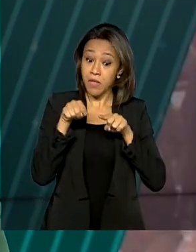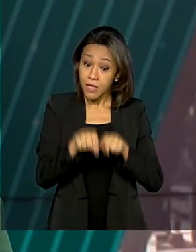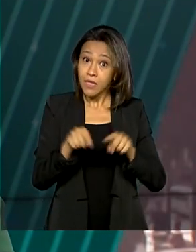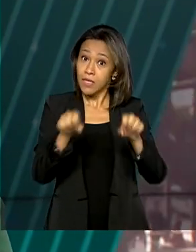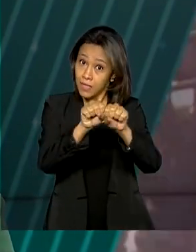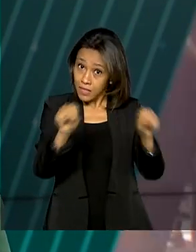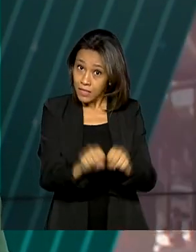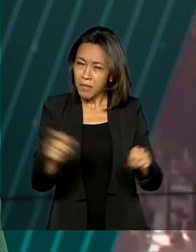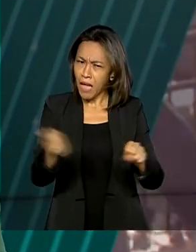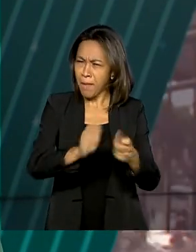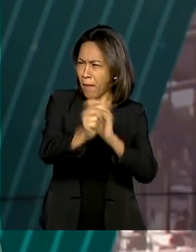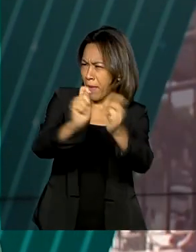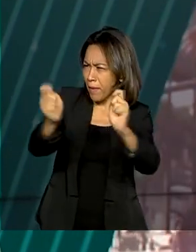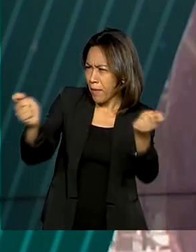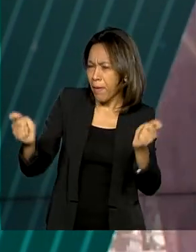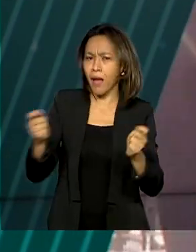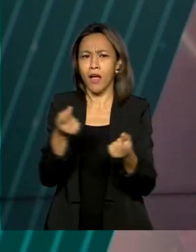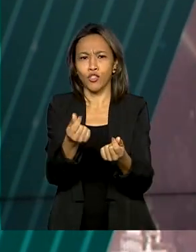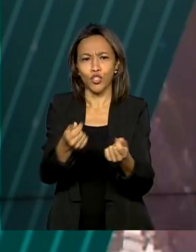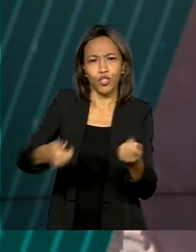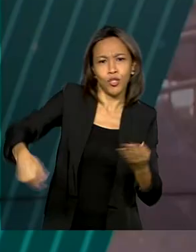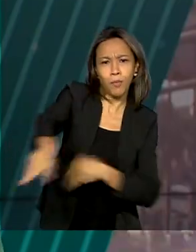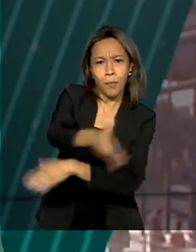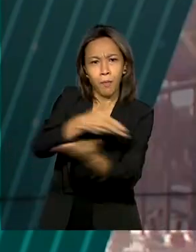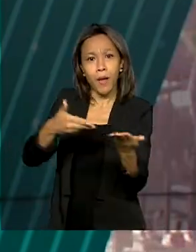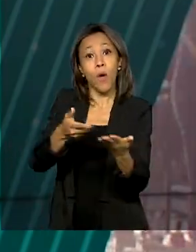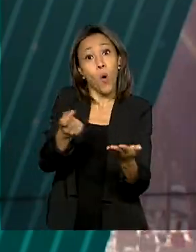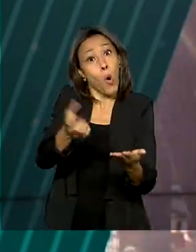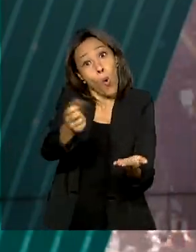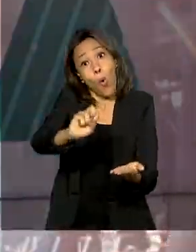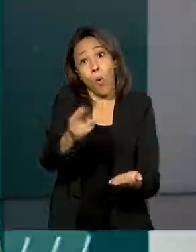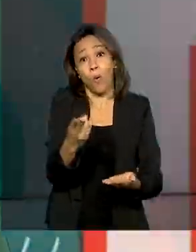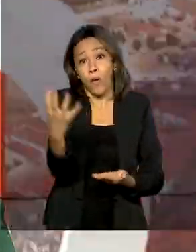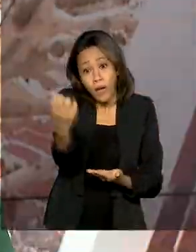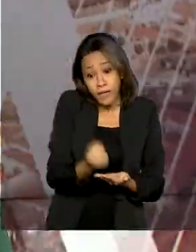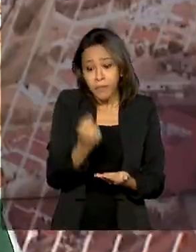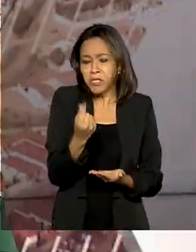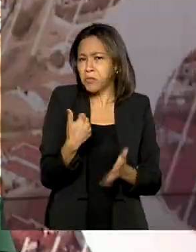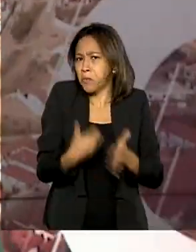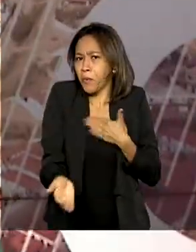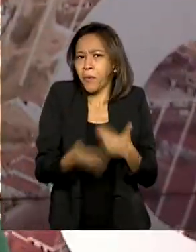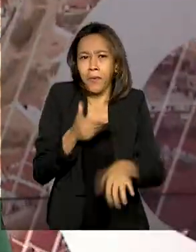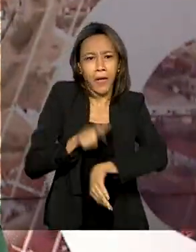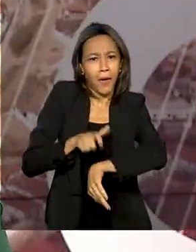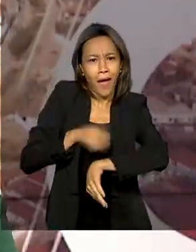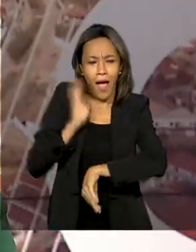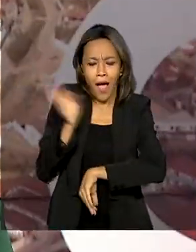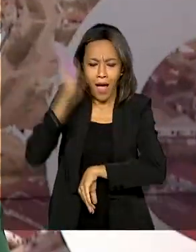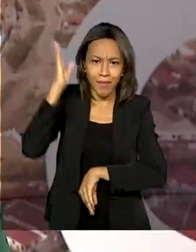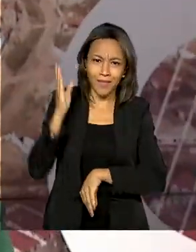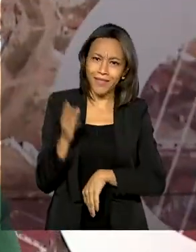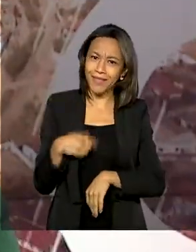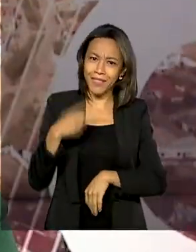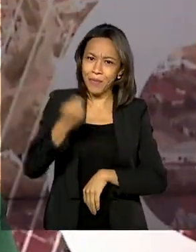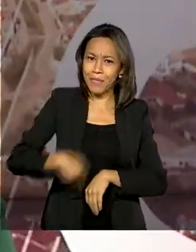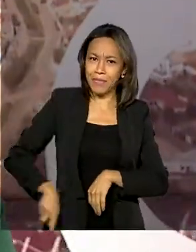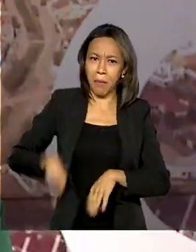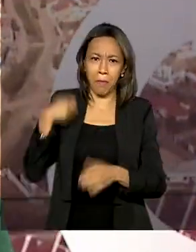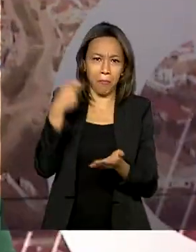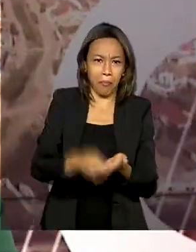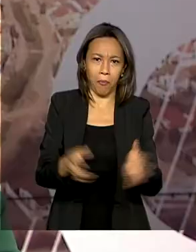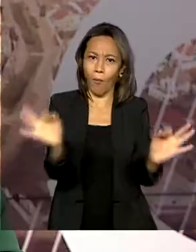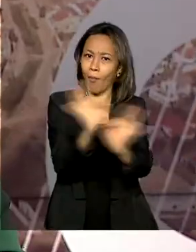pagar contas, transferir ou receber dinheiro a qualquer hora de forma mais rápida e sem custo para pessoas